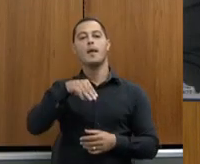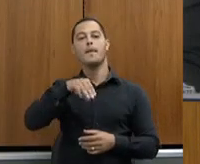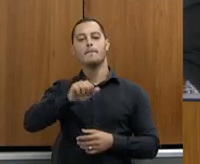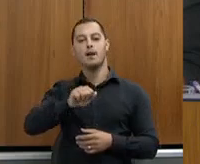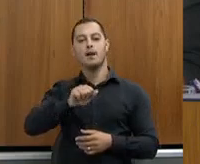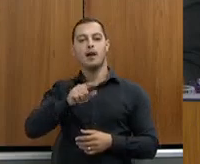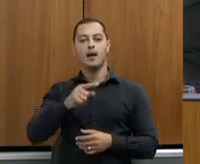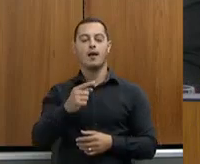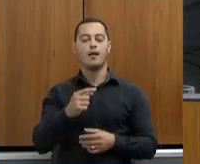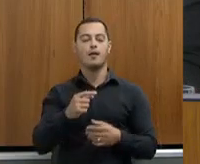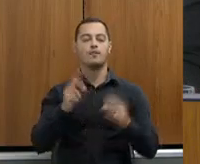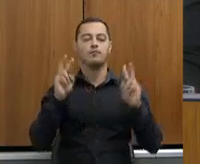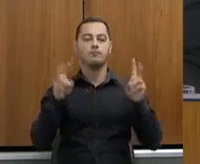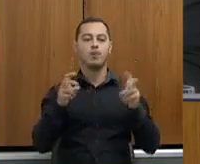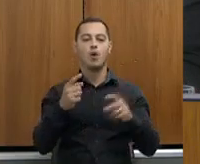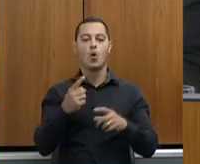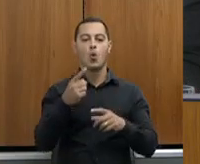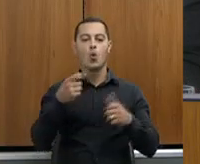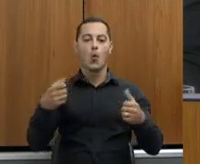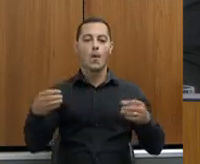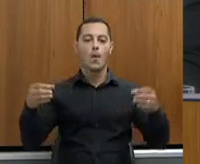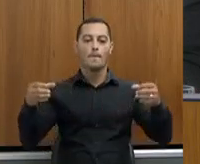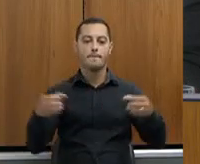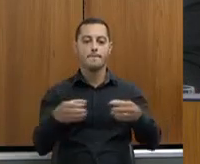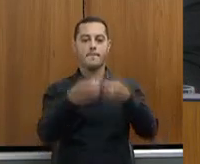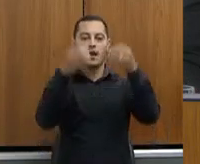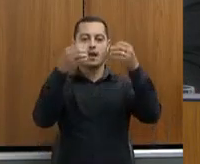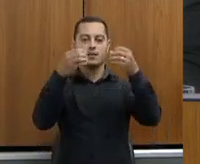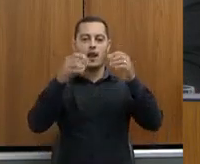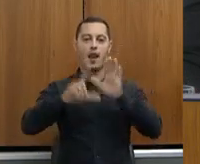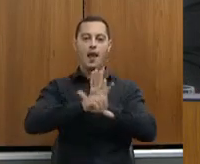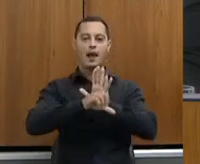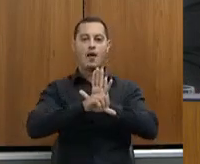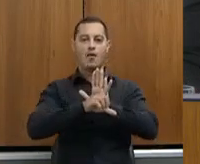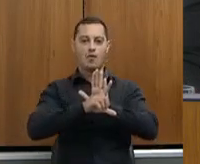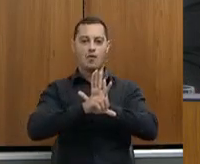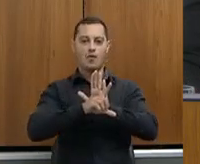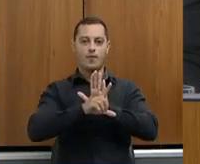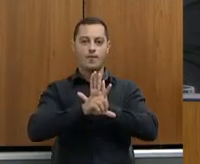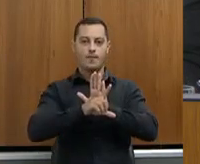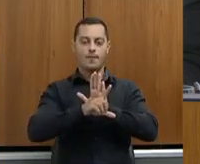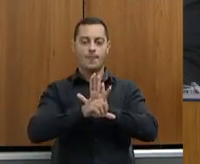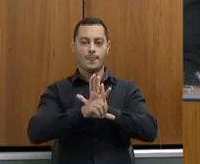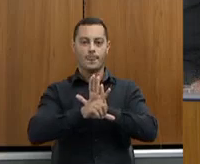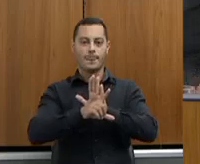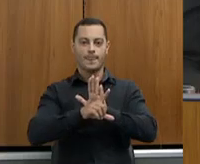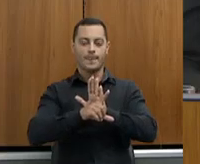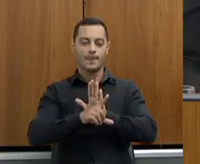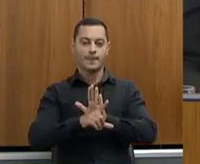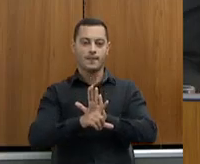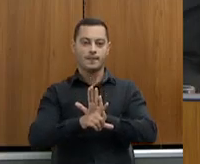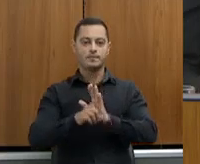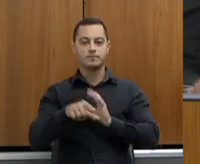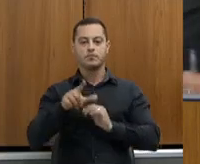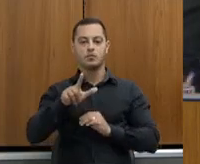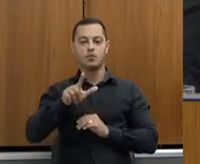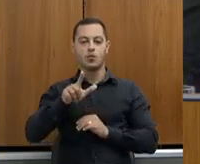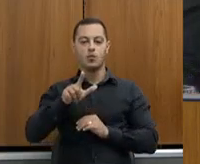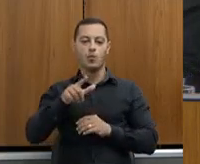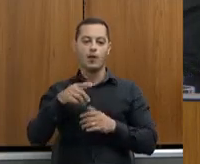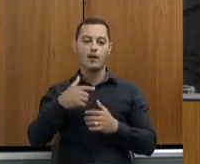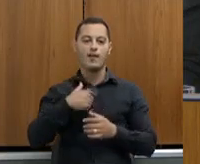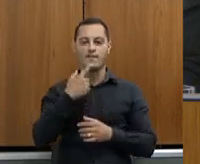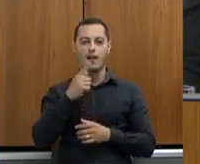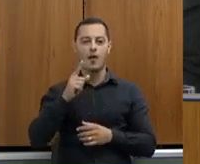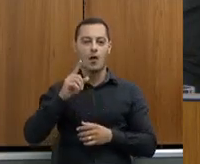Um Brinde ao Legal, para poder legalizar, e eu estava dizendo que o legal merece um brinde.